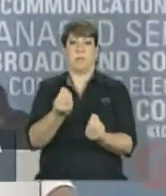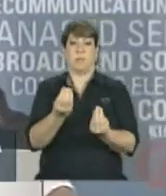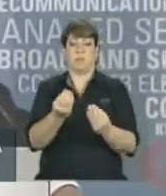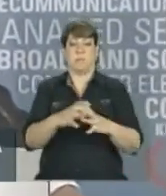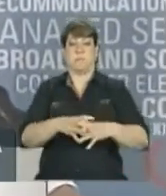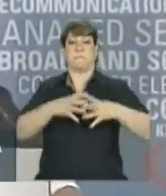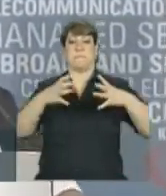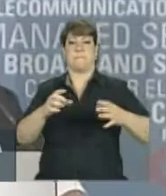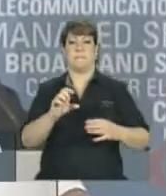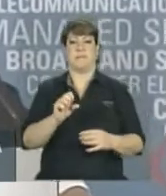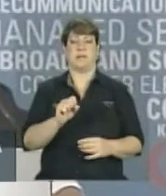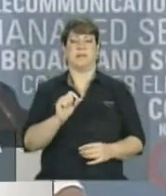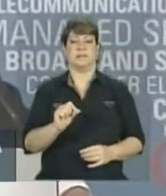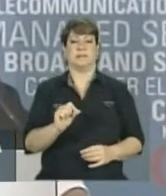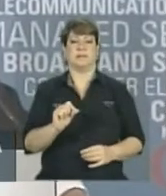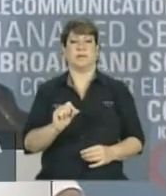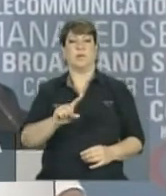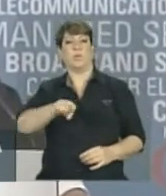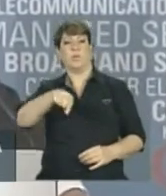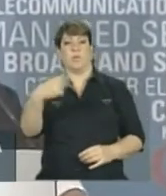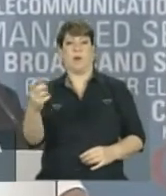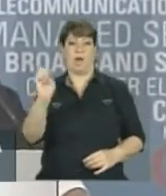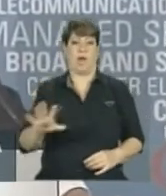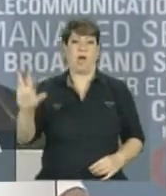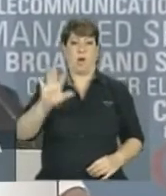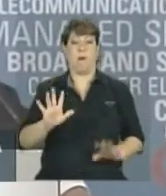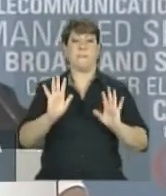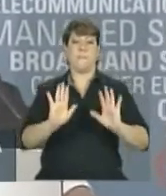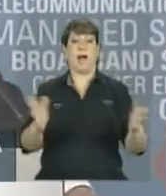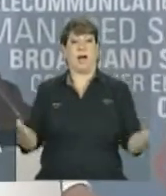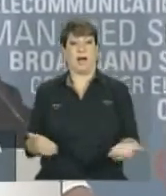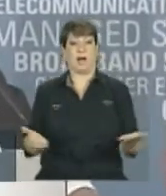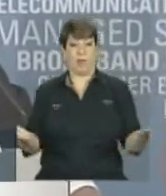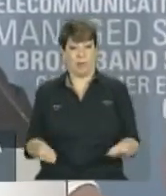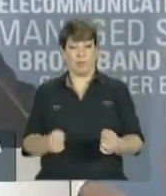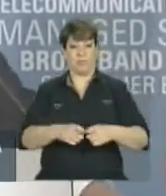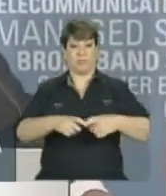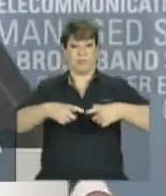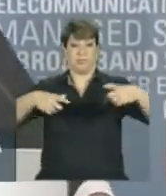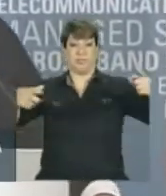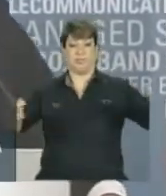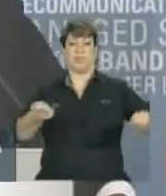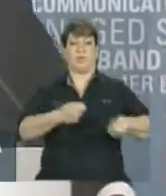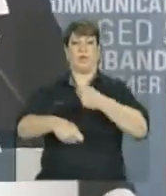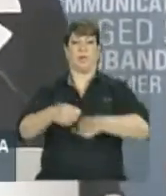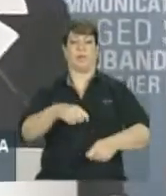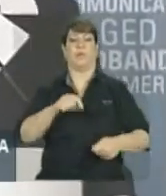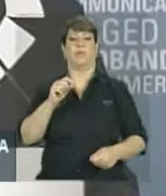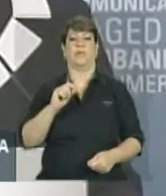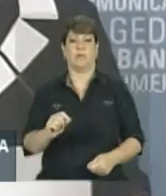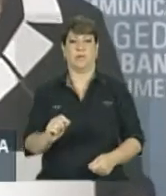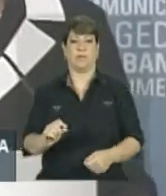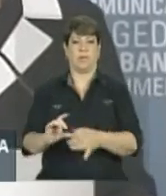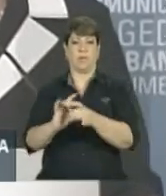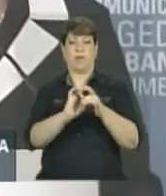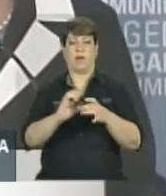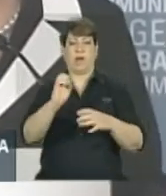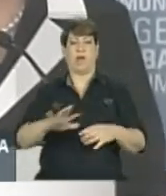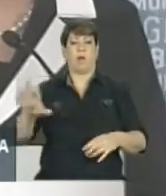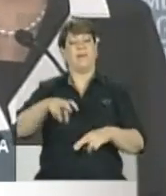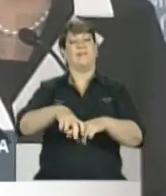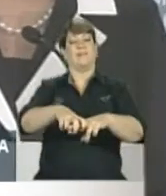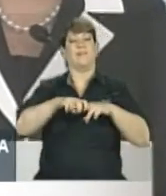significativa do que a da União Europeia, mas que agora, com a expansão monetária na União Europeia, provoca a